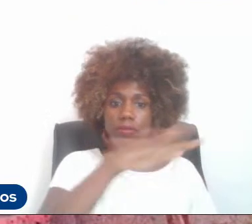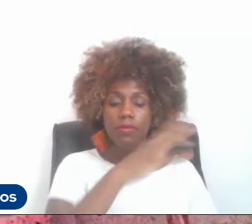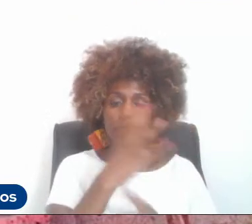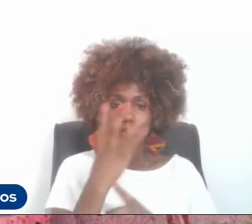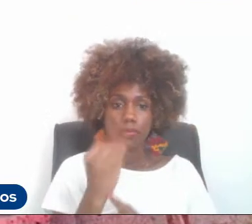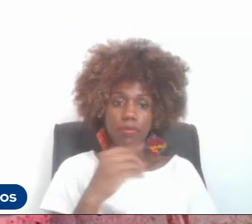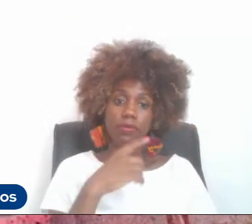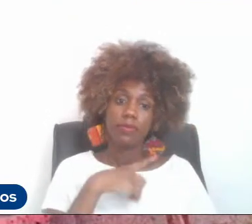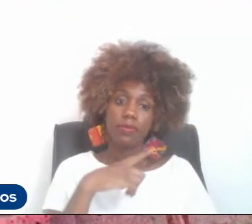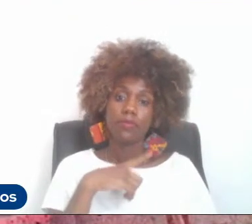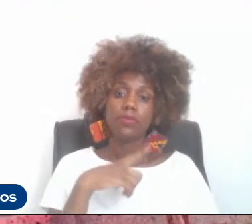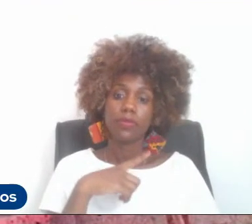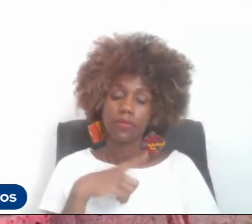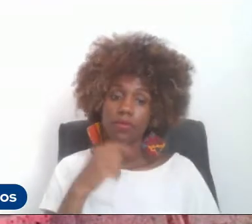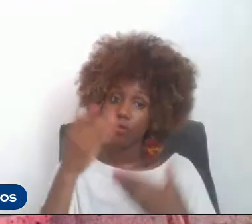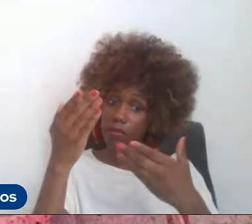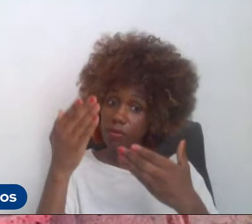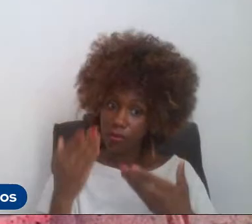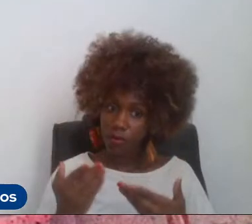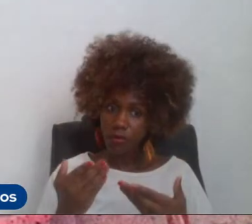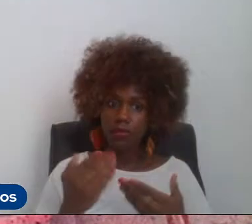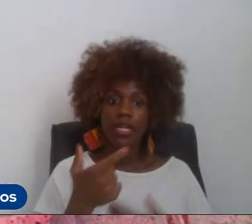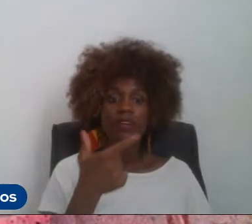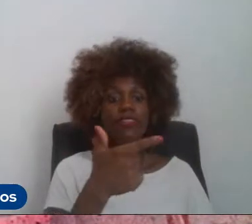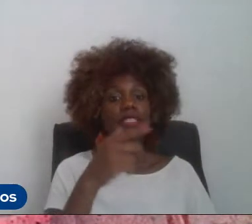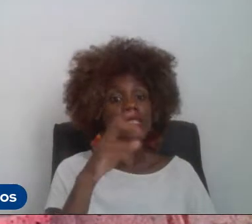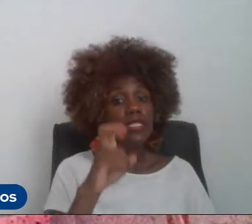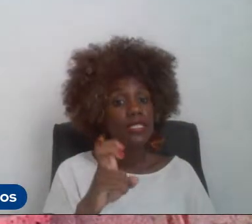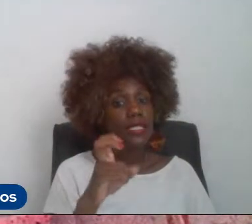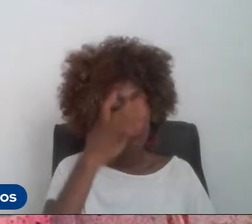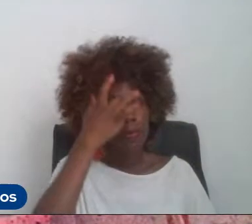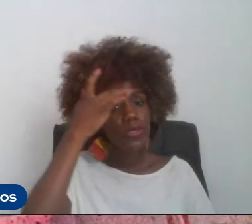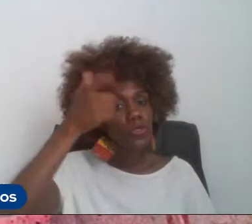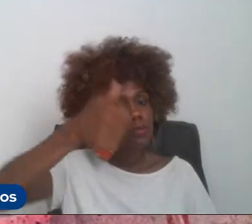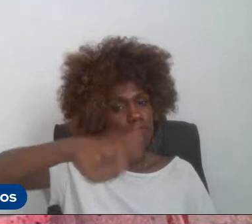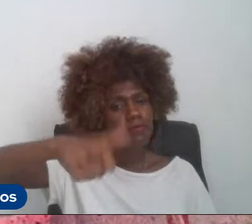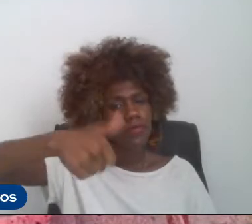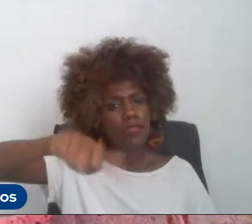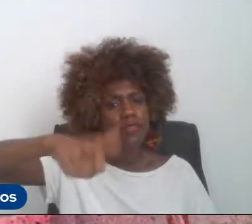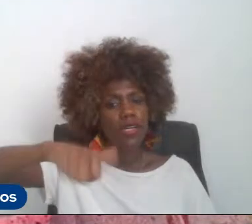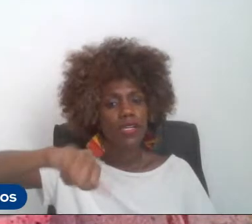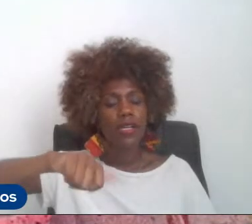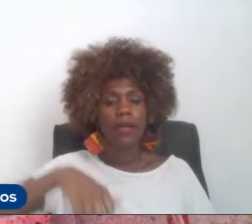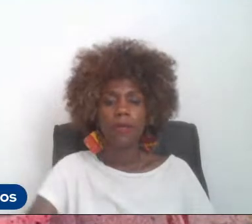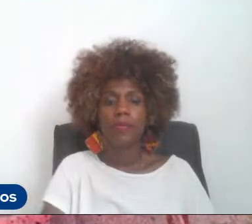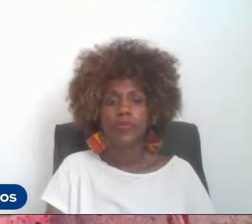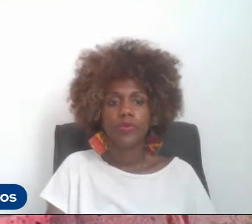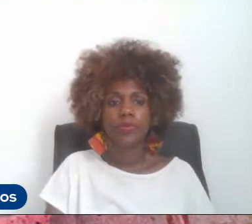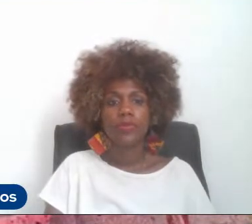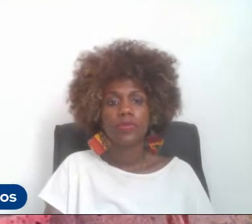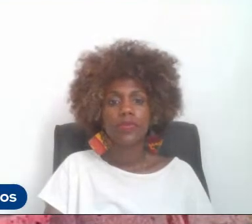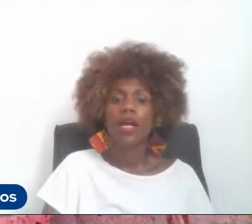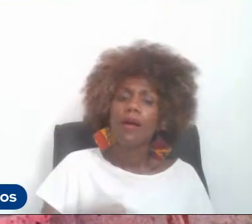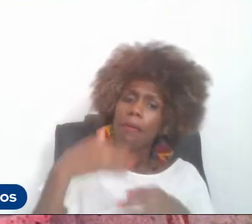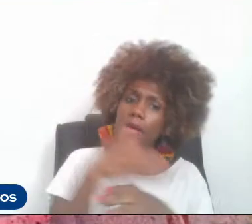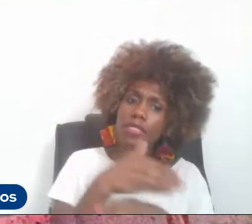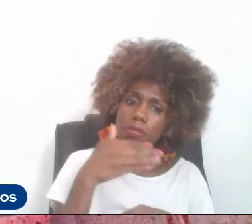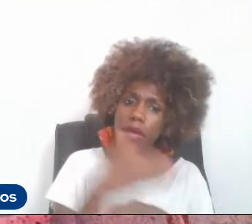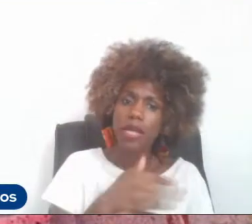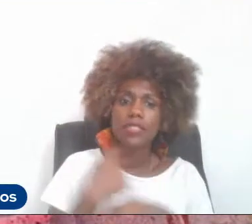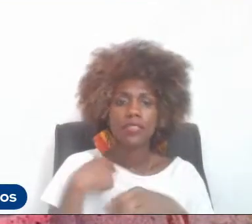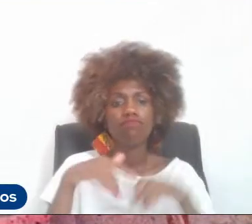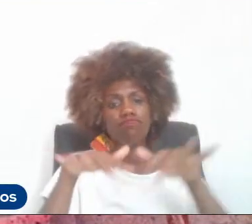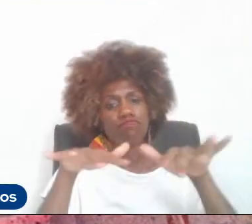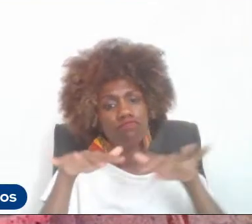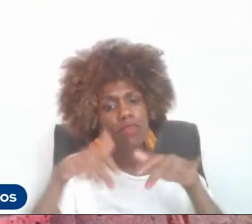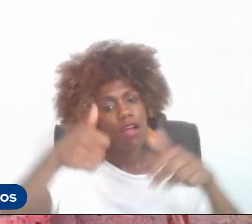convidado 25 consultores que participassem das comissões para